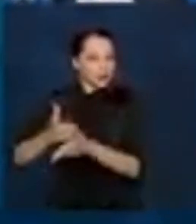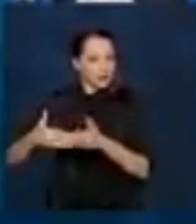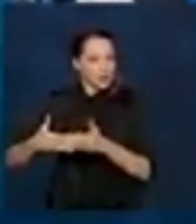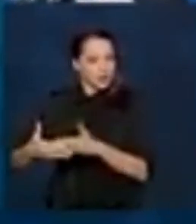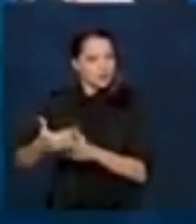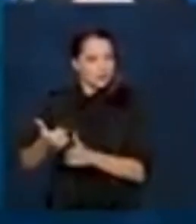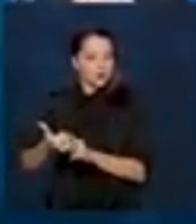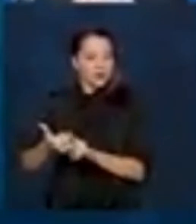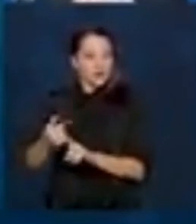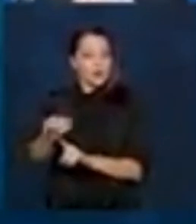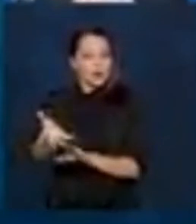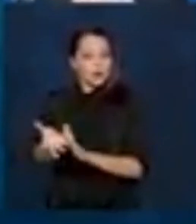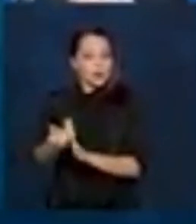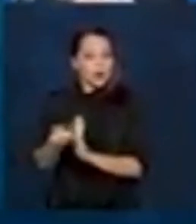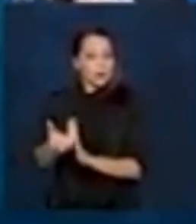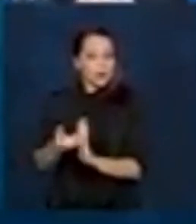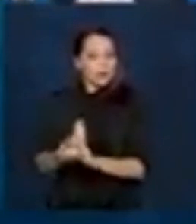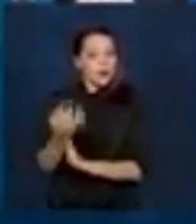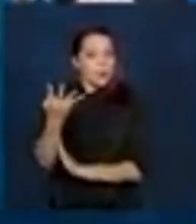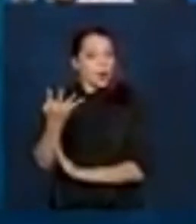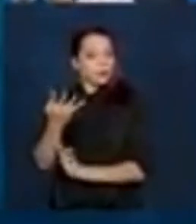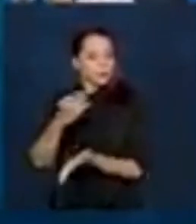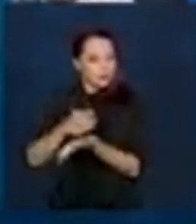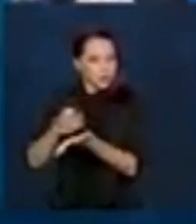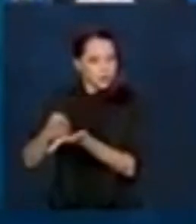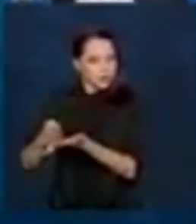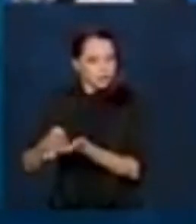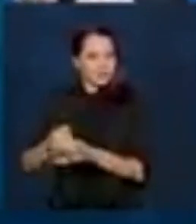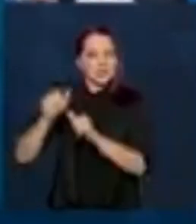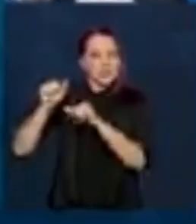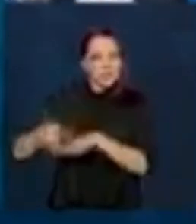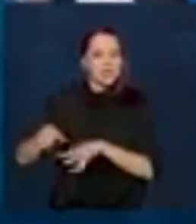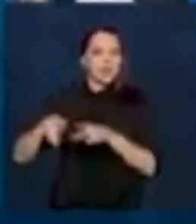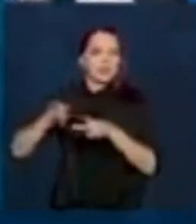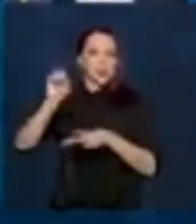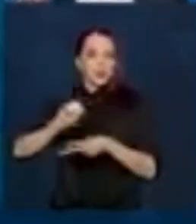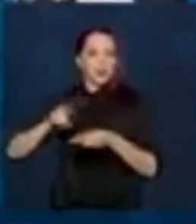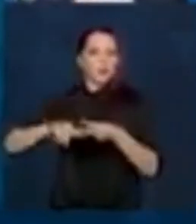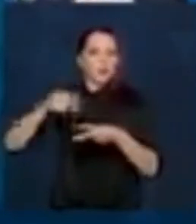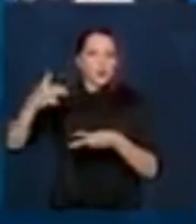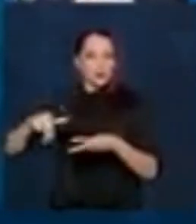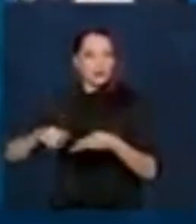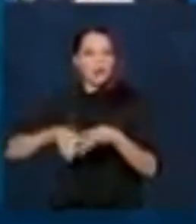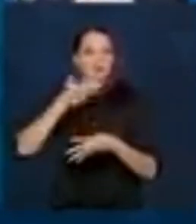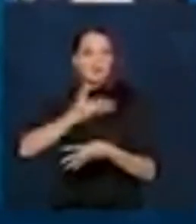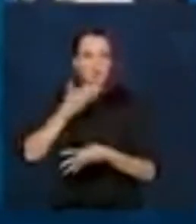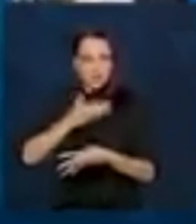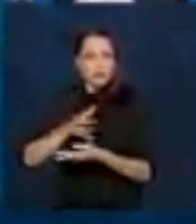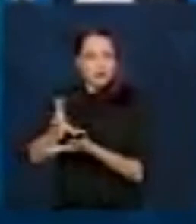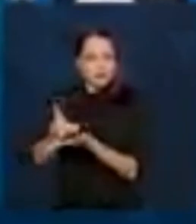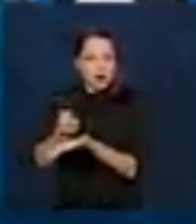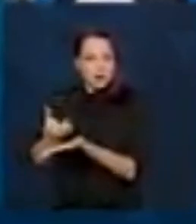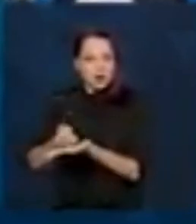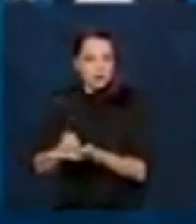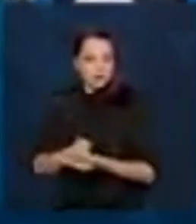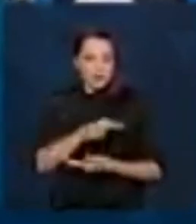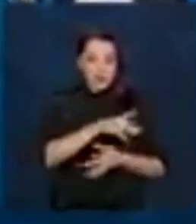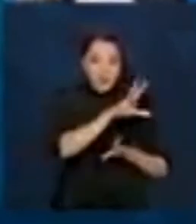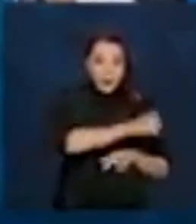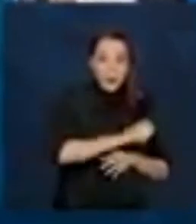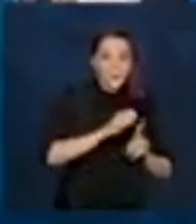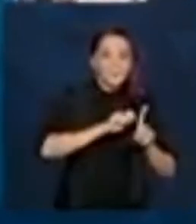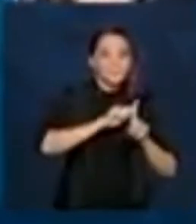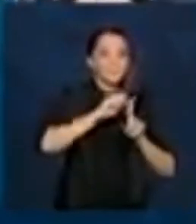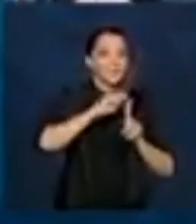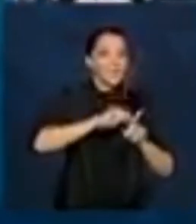as quatro parcelas do auxílio extensão setembro, outubro, novembro e dezembro. Quem recebeu em maio